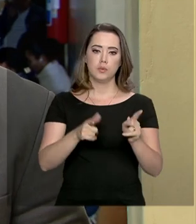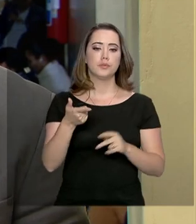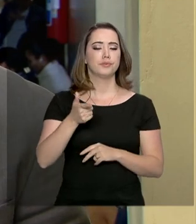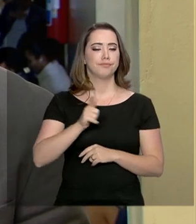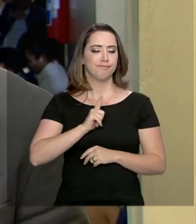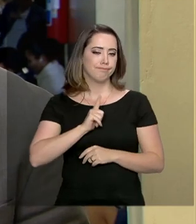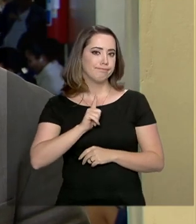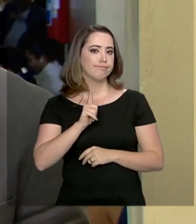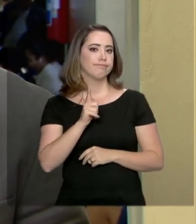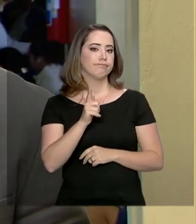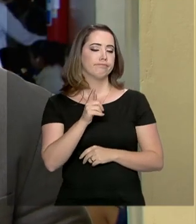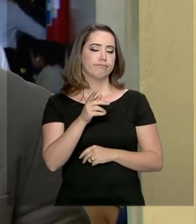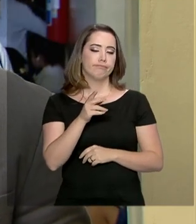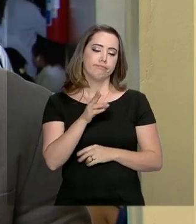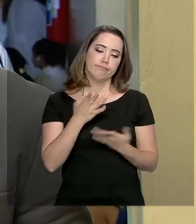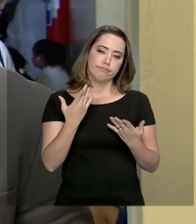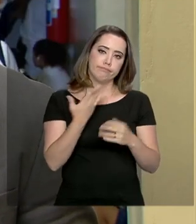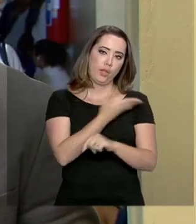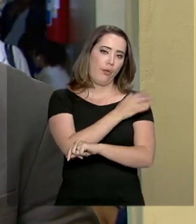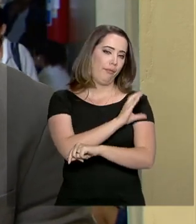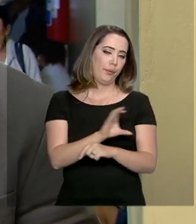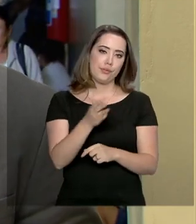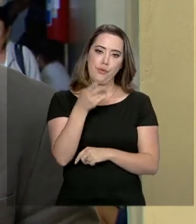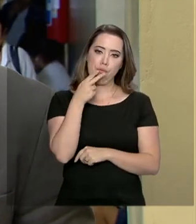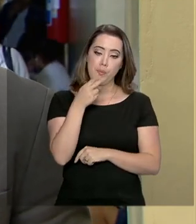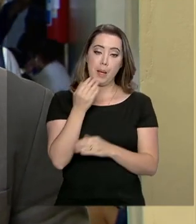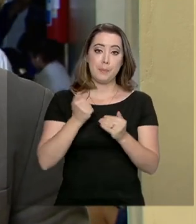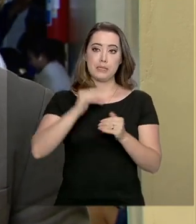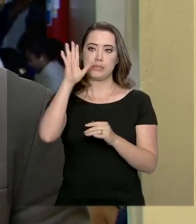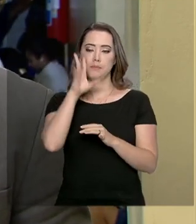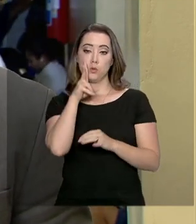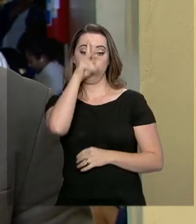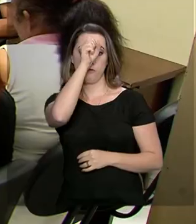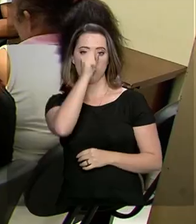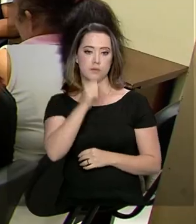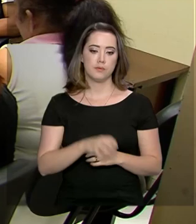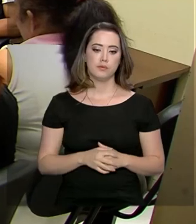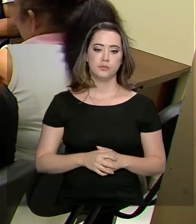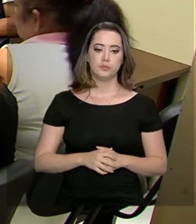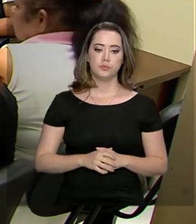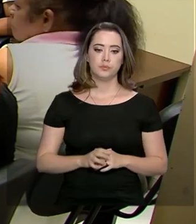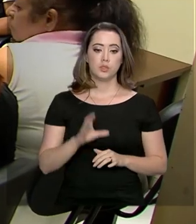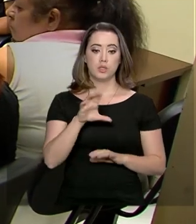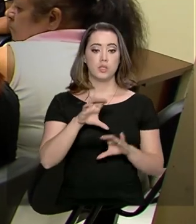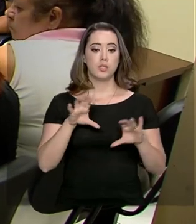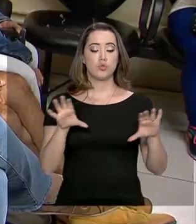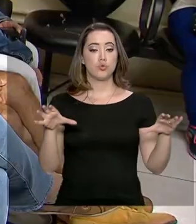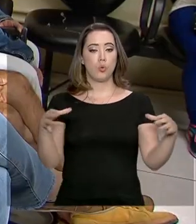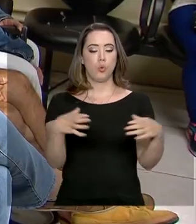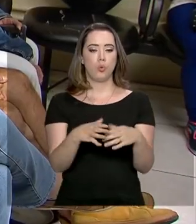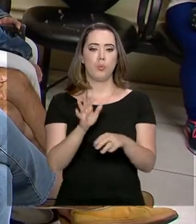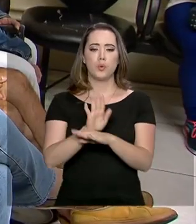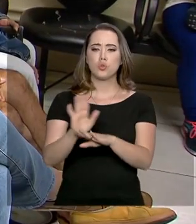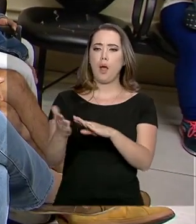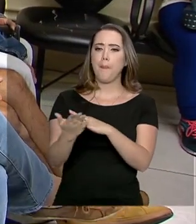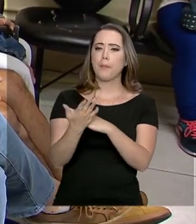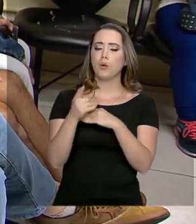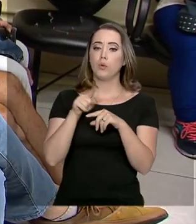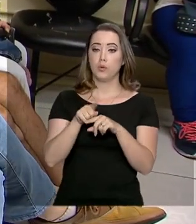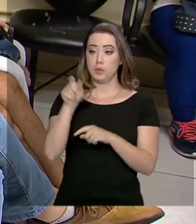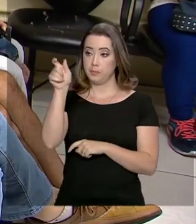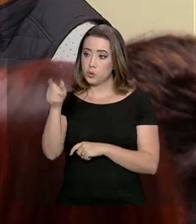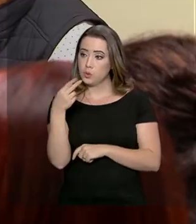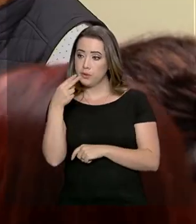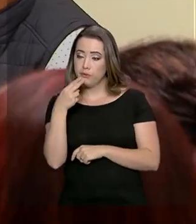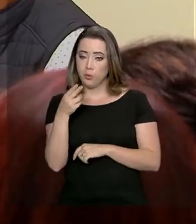muita gente é preciso mais do que força de vontade para alagar o vício. Neste grupo de apoio, fumantes e ex